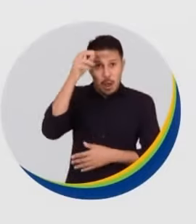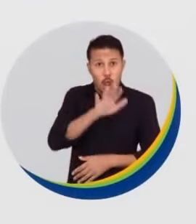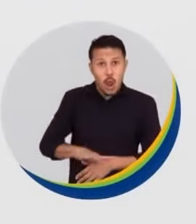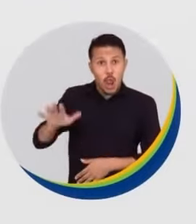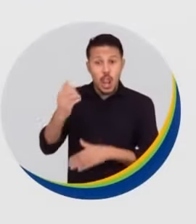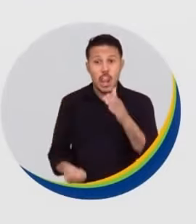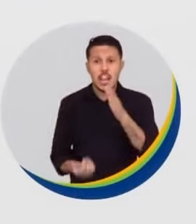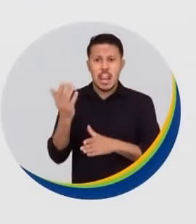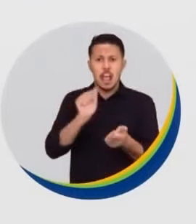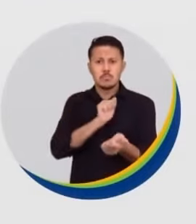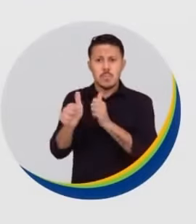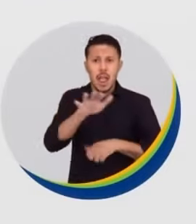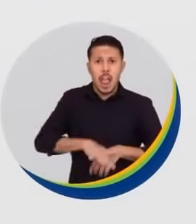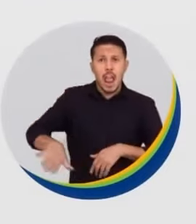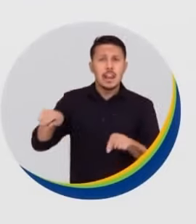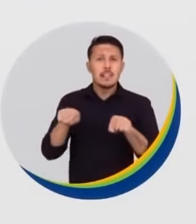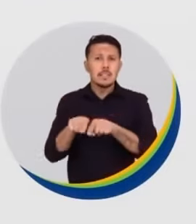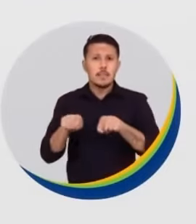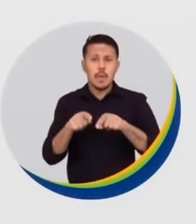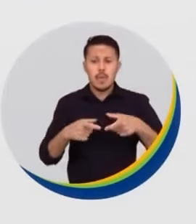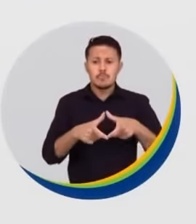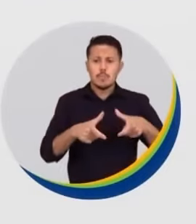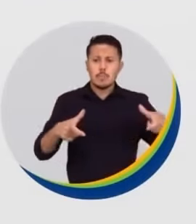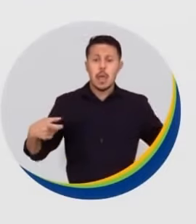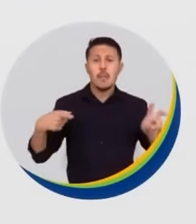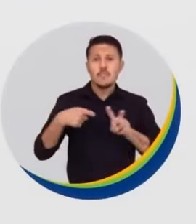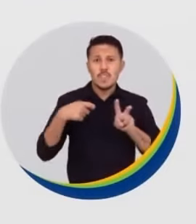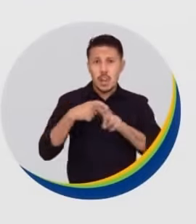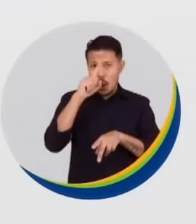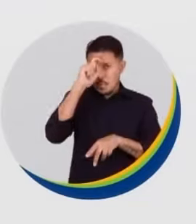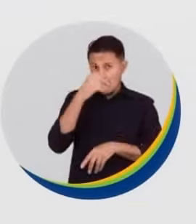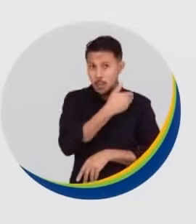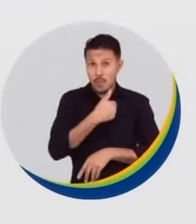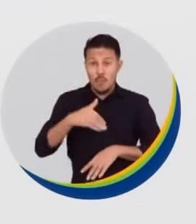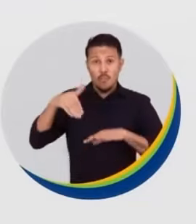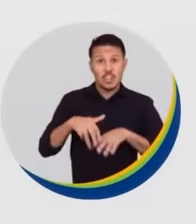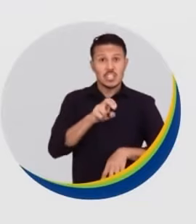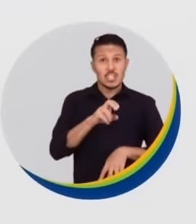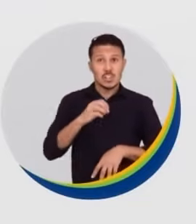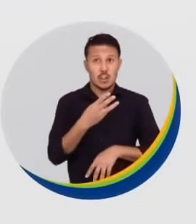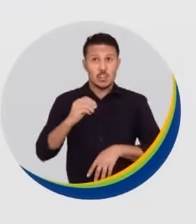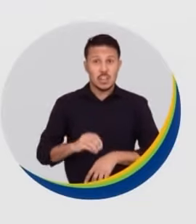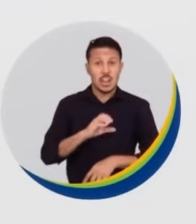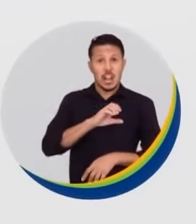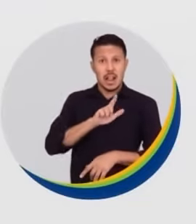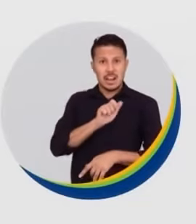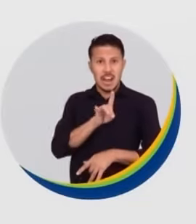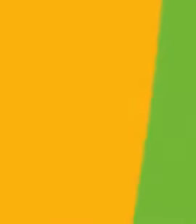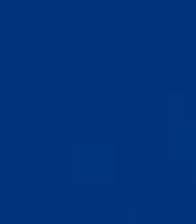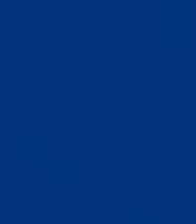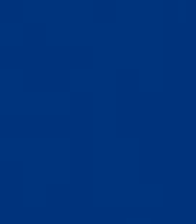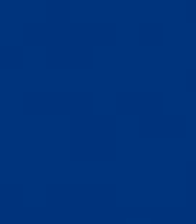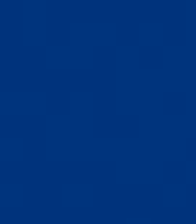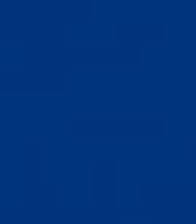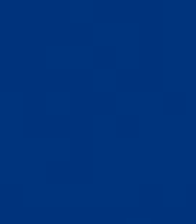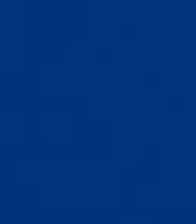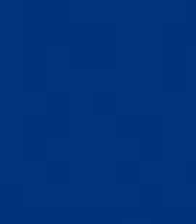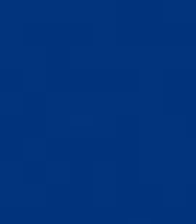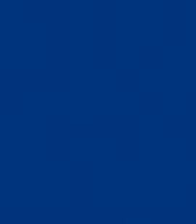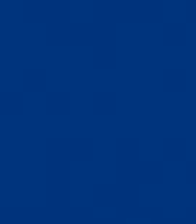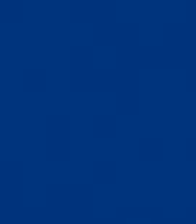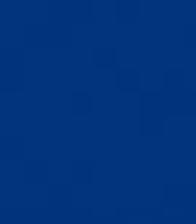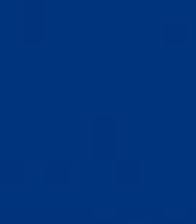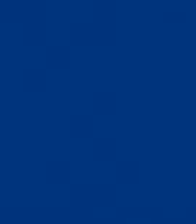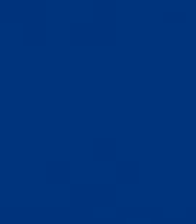praças de esporte e ampliar hospitais veterinários públicos. Vote 55030, doutor Claudio Santos, com Ricardo Nunes, 15. Partido